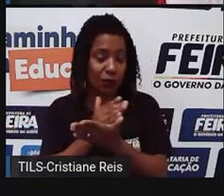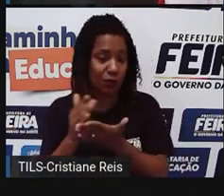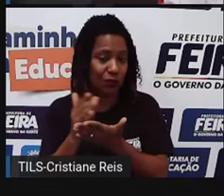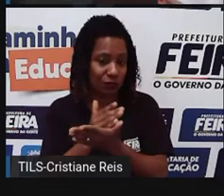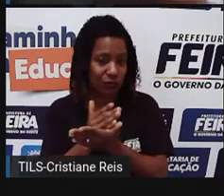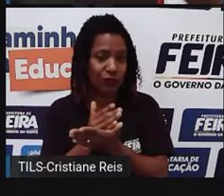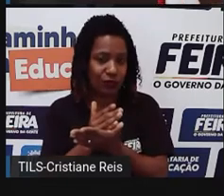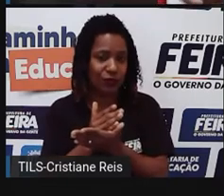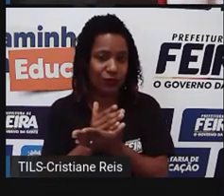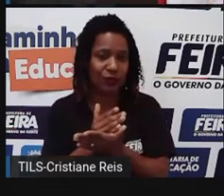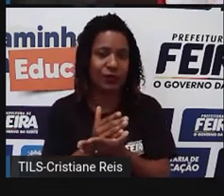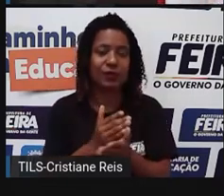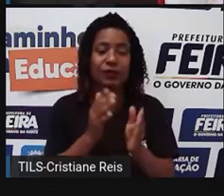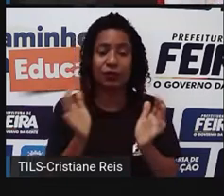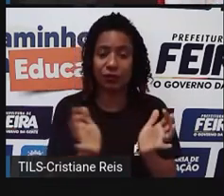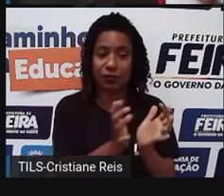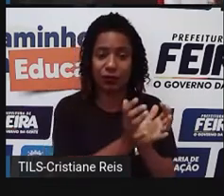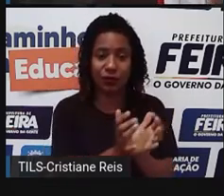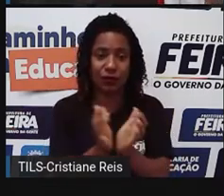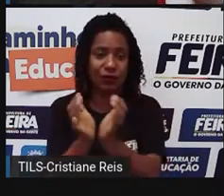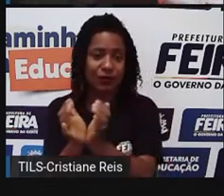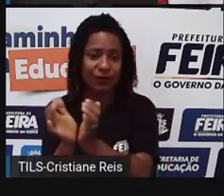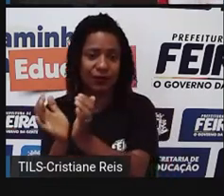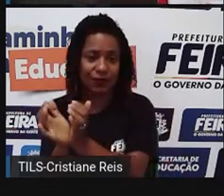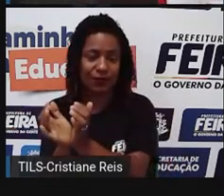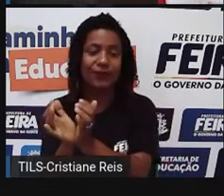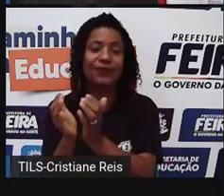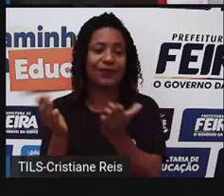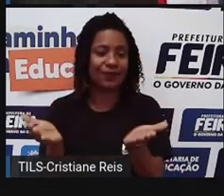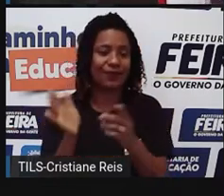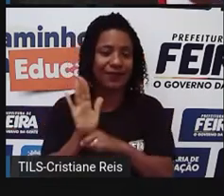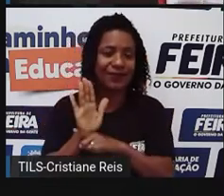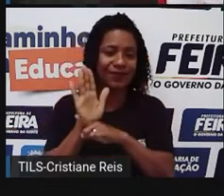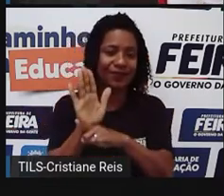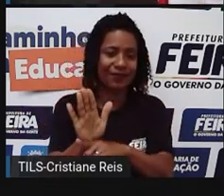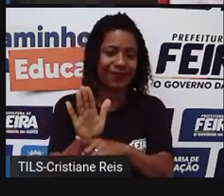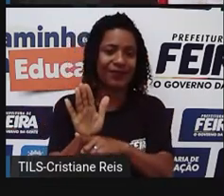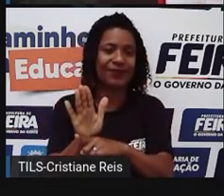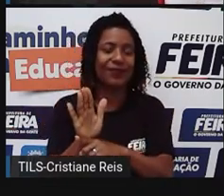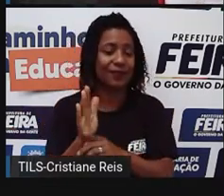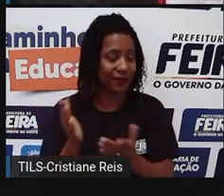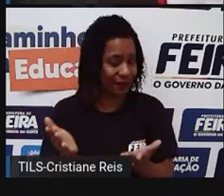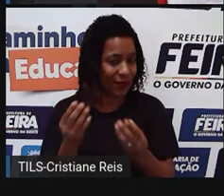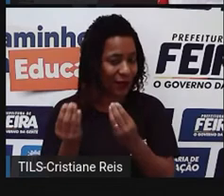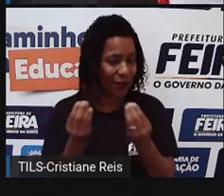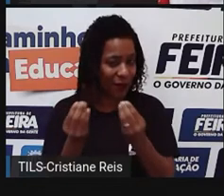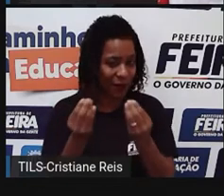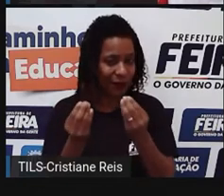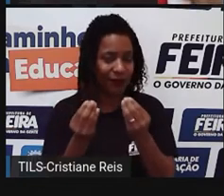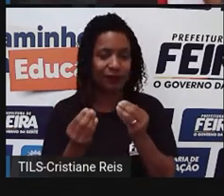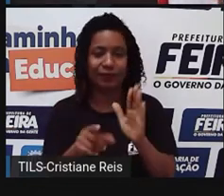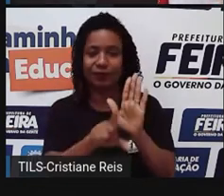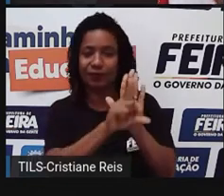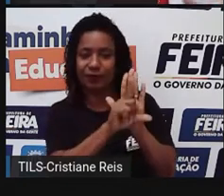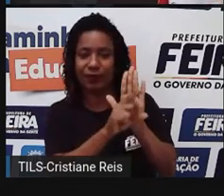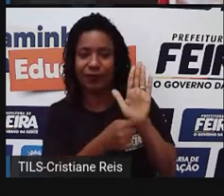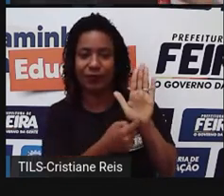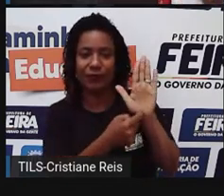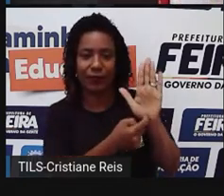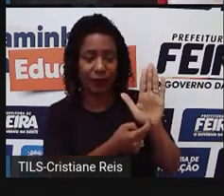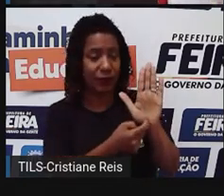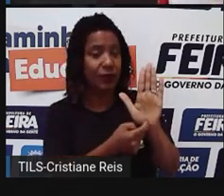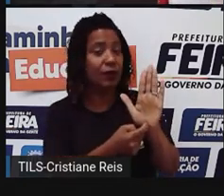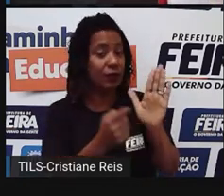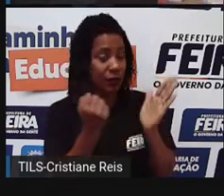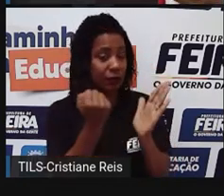dizer assim, algumas organizações que ajudam a regulamentar isso. O único probleminha é que